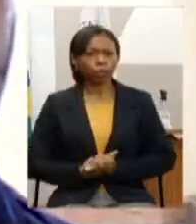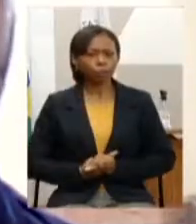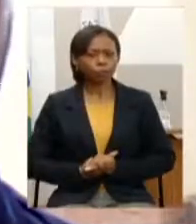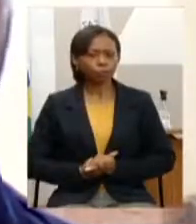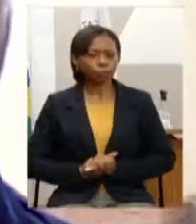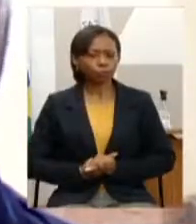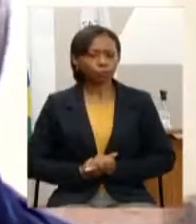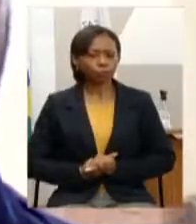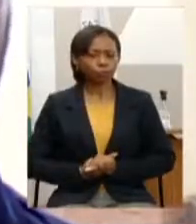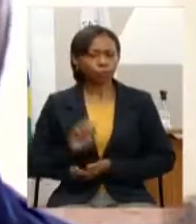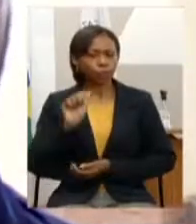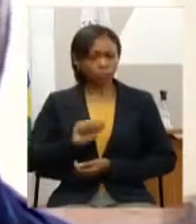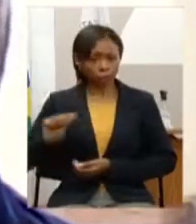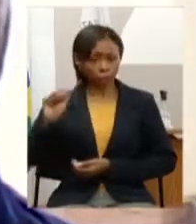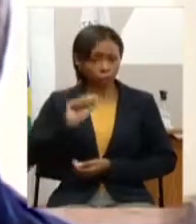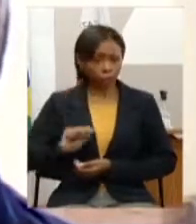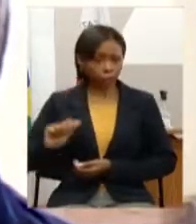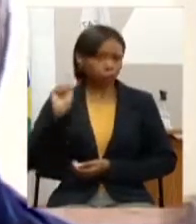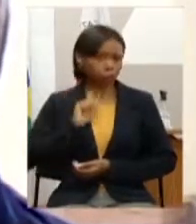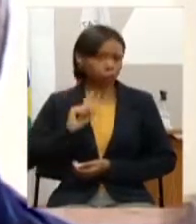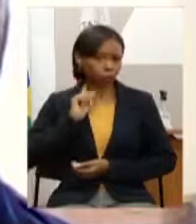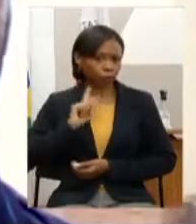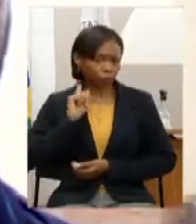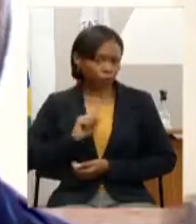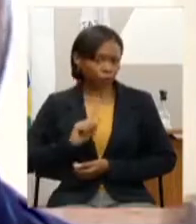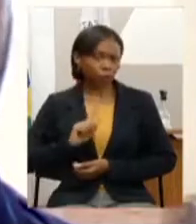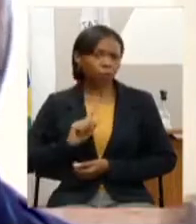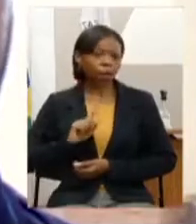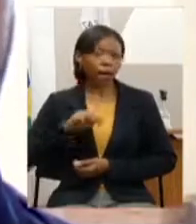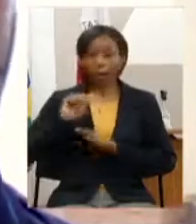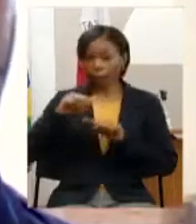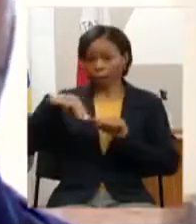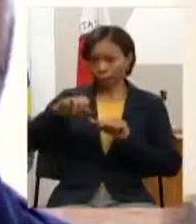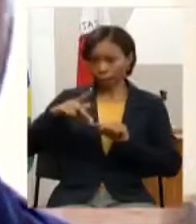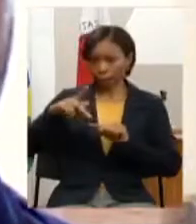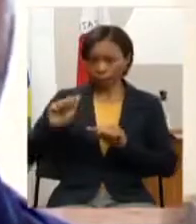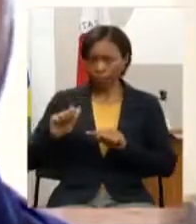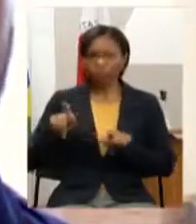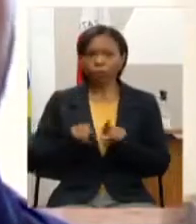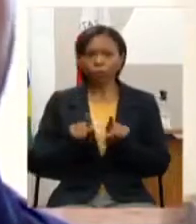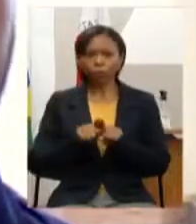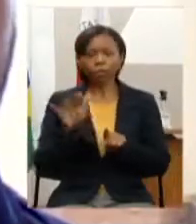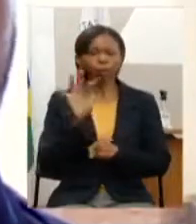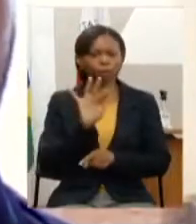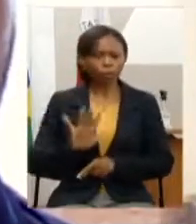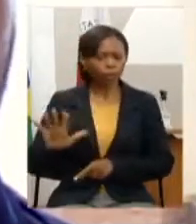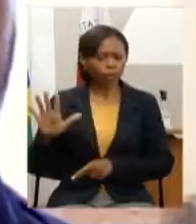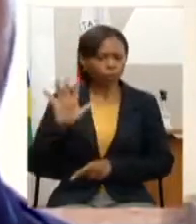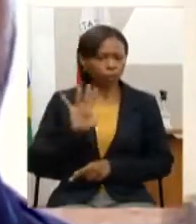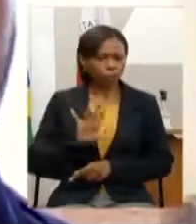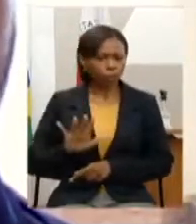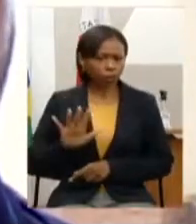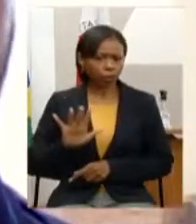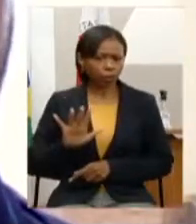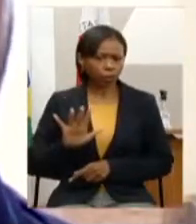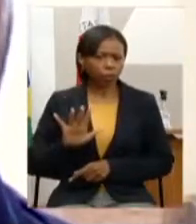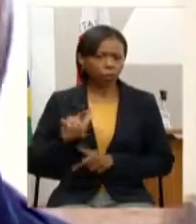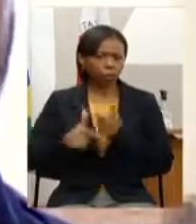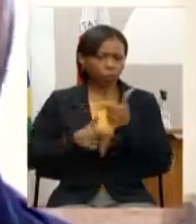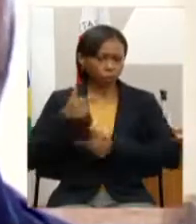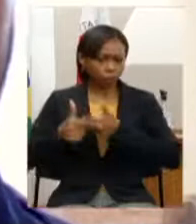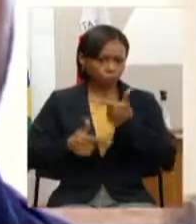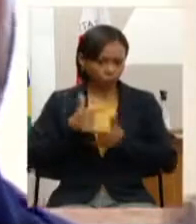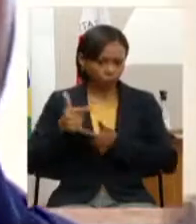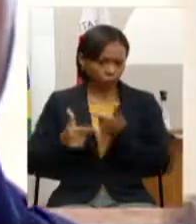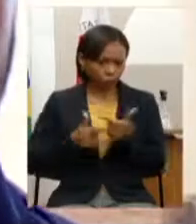associação mineira das escolas com a milha da agrícola amefa e a federação dos trabalhadores da agricultura do Estado Minas Gerais e a